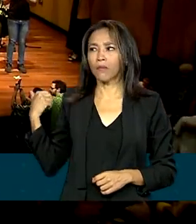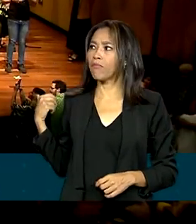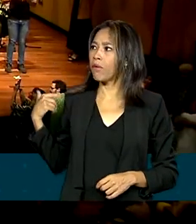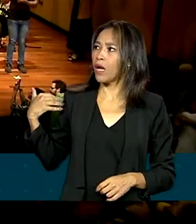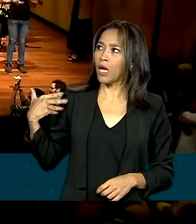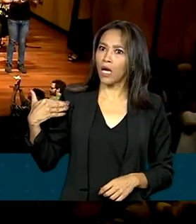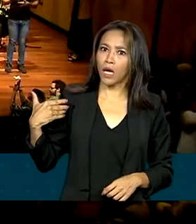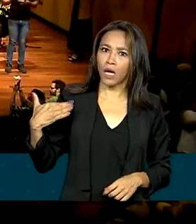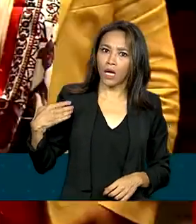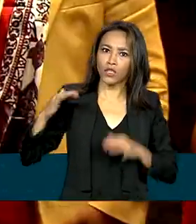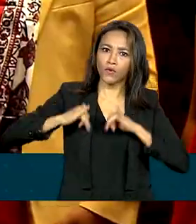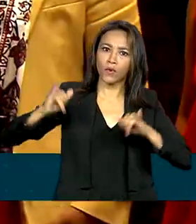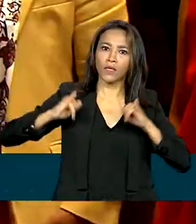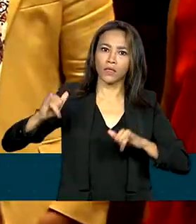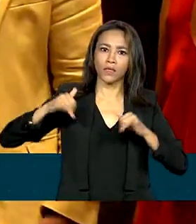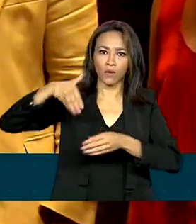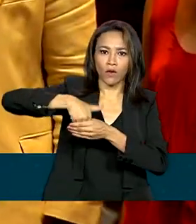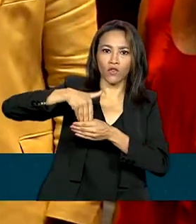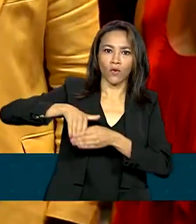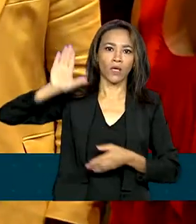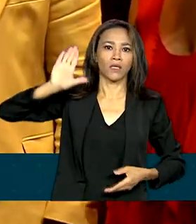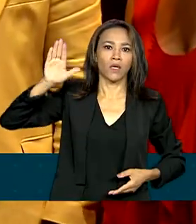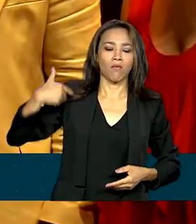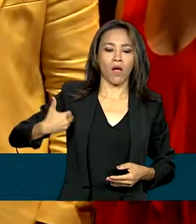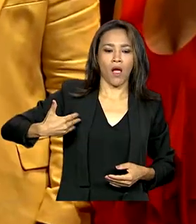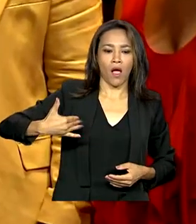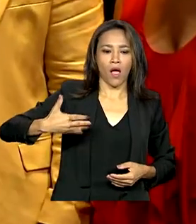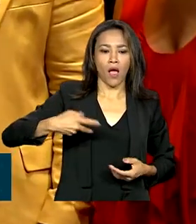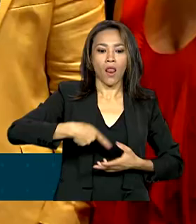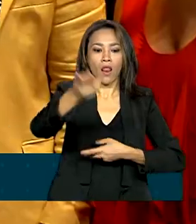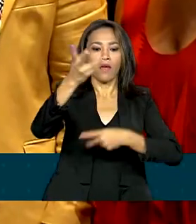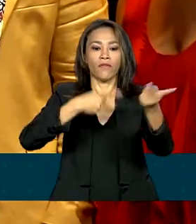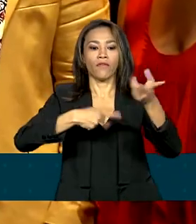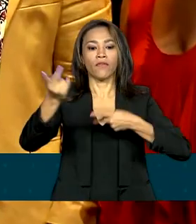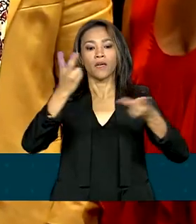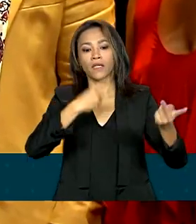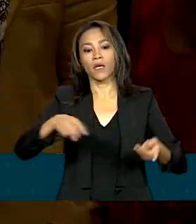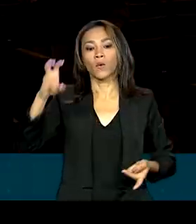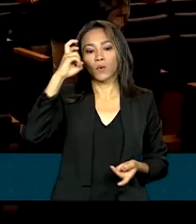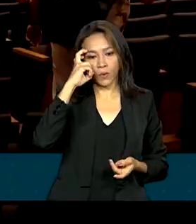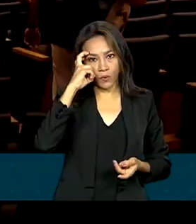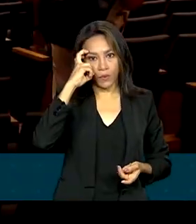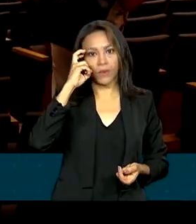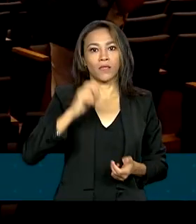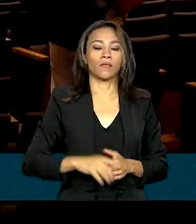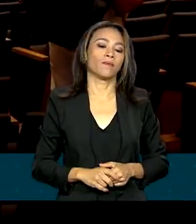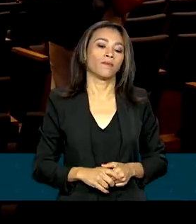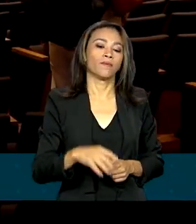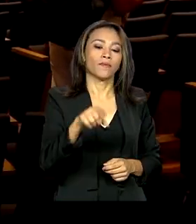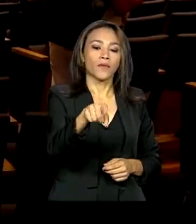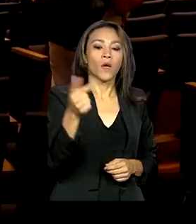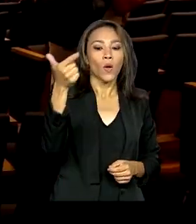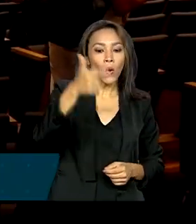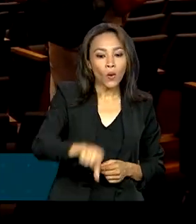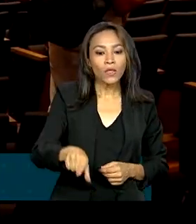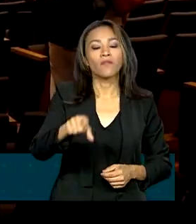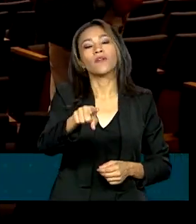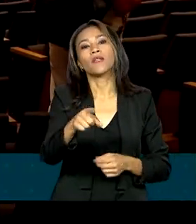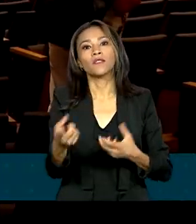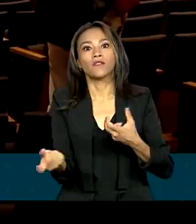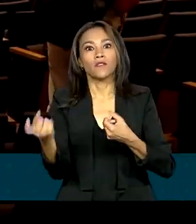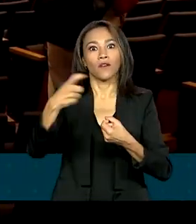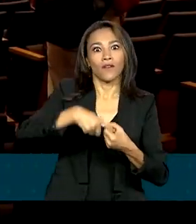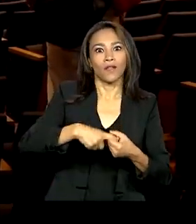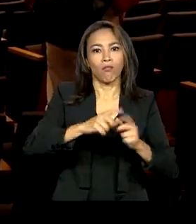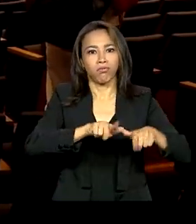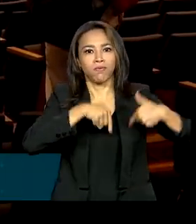a campanha no ano passado, levando a cultura em toda a campanha. Refundar a Funarte. Segundo a